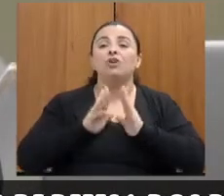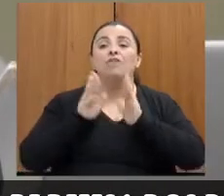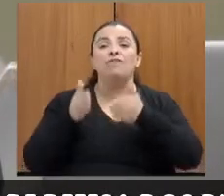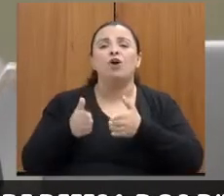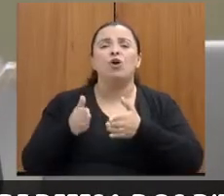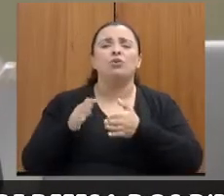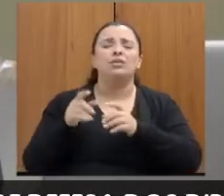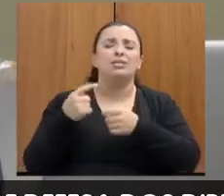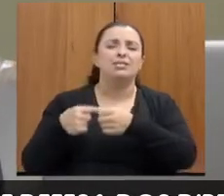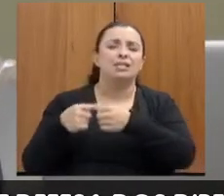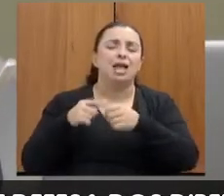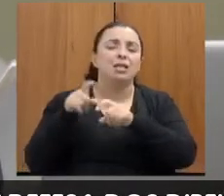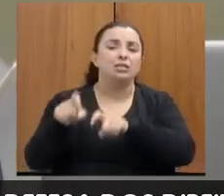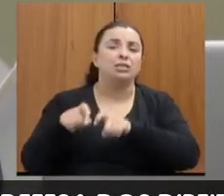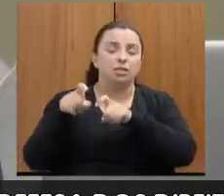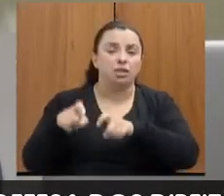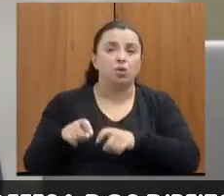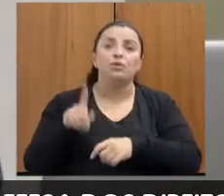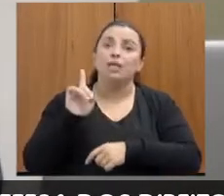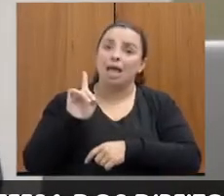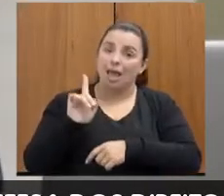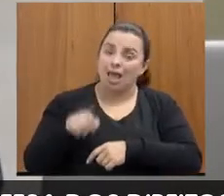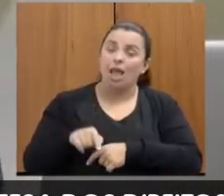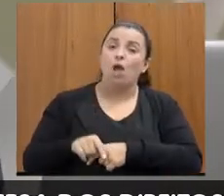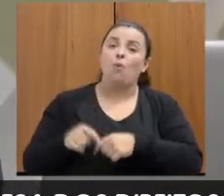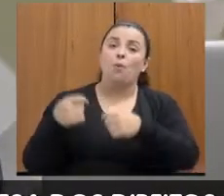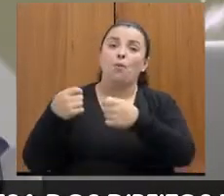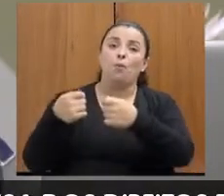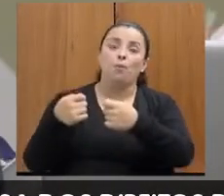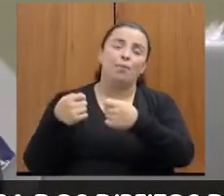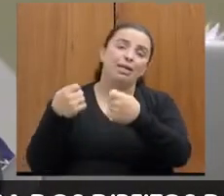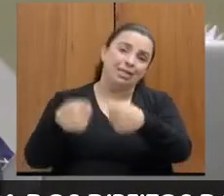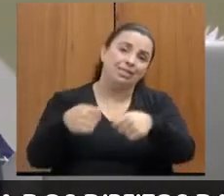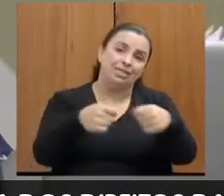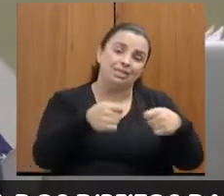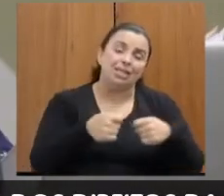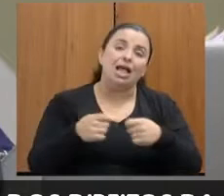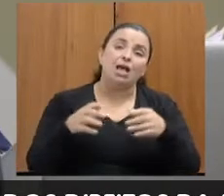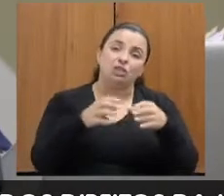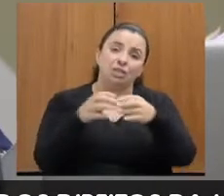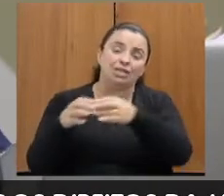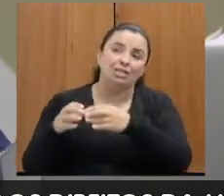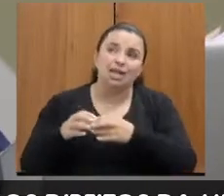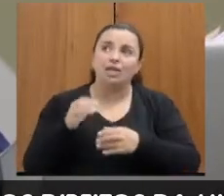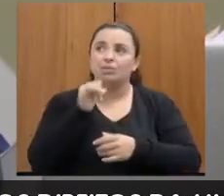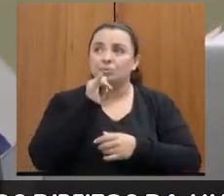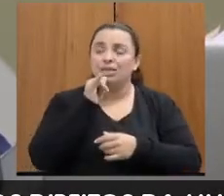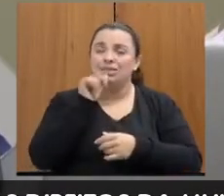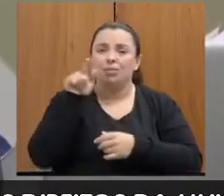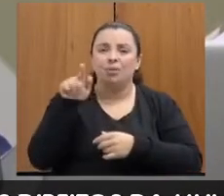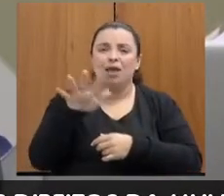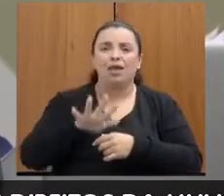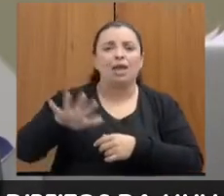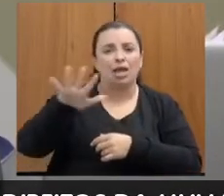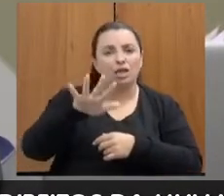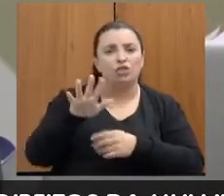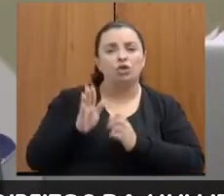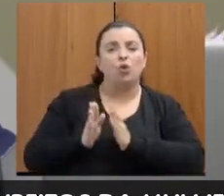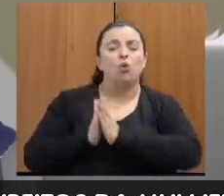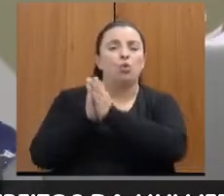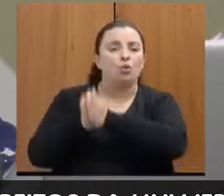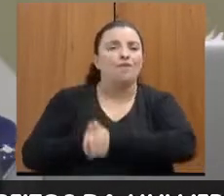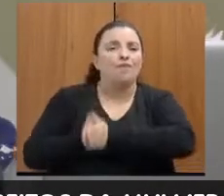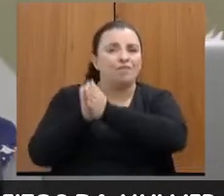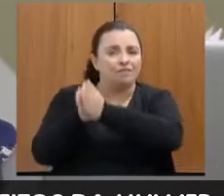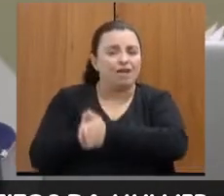apresentada aqui pela Rede de Enfrentamento à Violência Doméstica lá do Vale de Etchonha, e a gente tem buscado esforços nesse sentido,